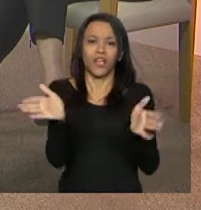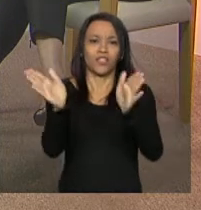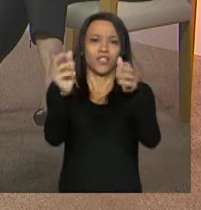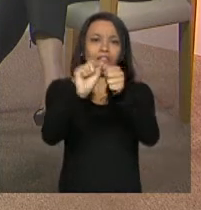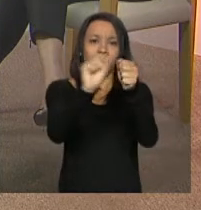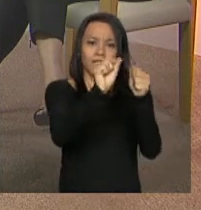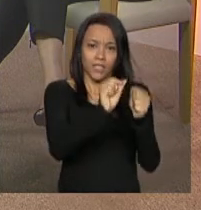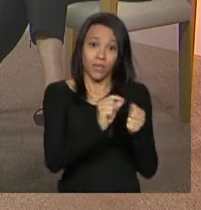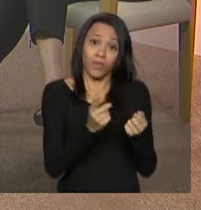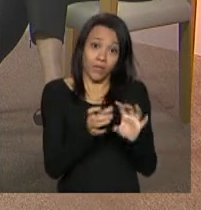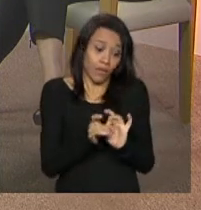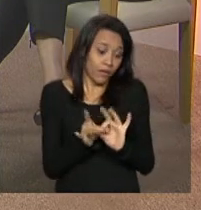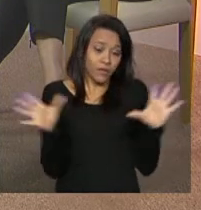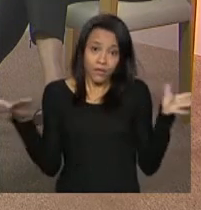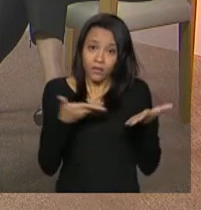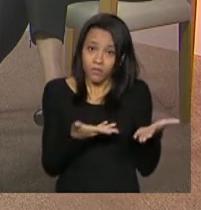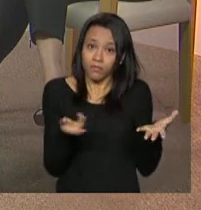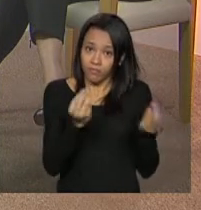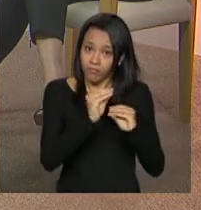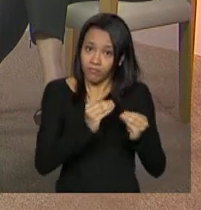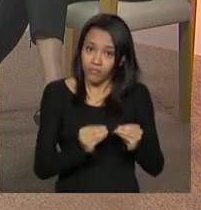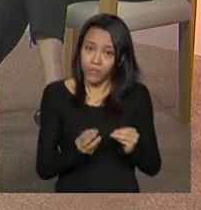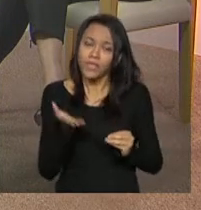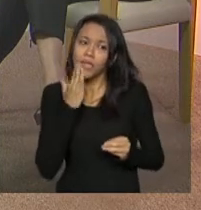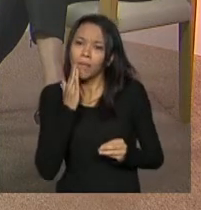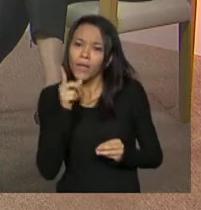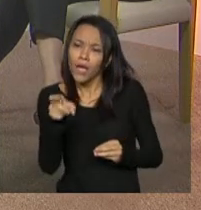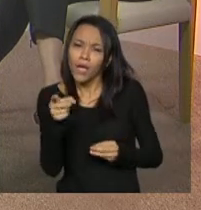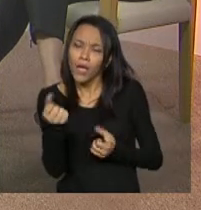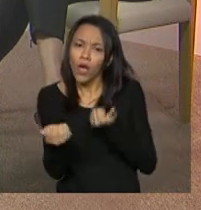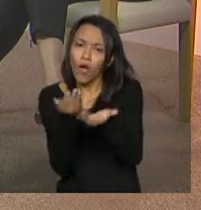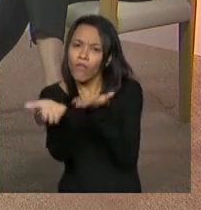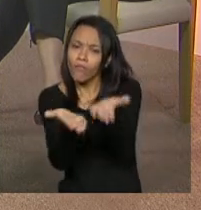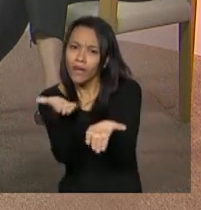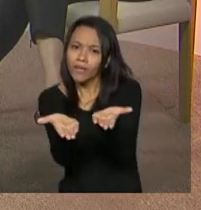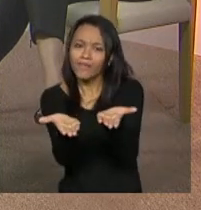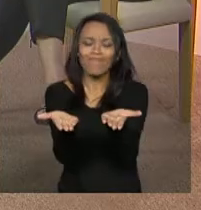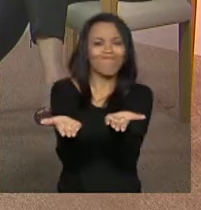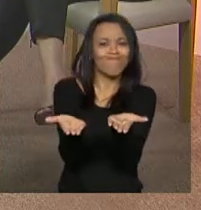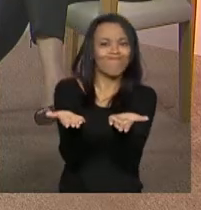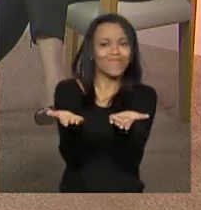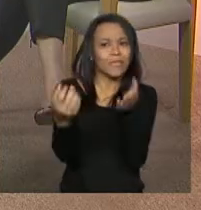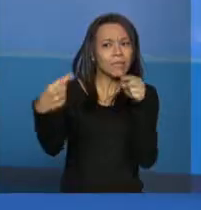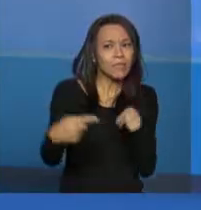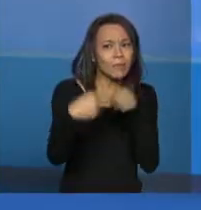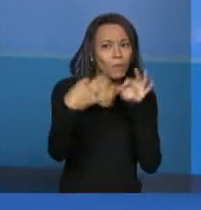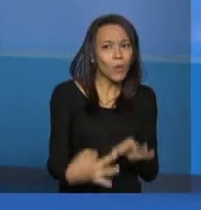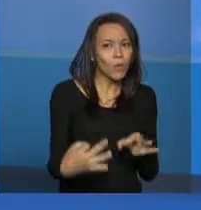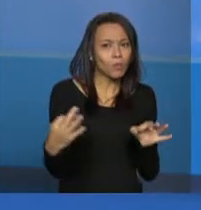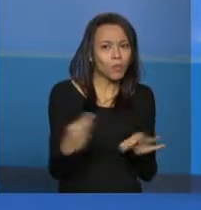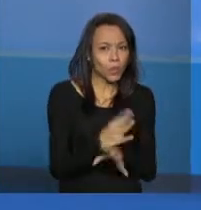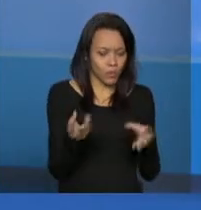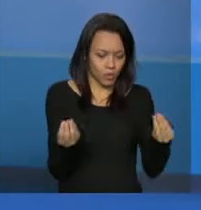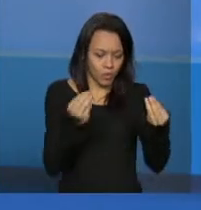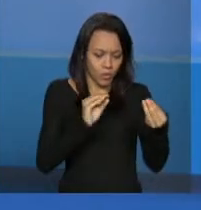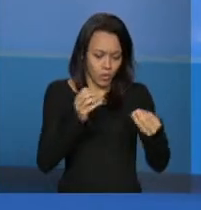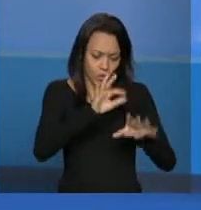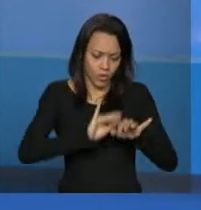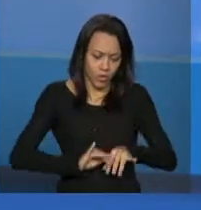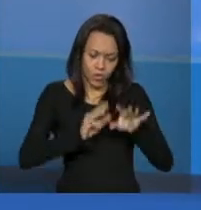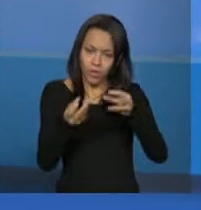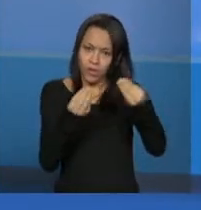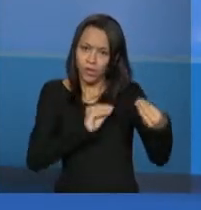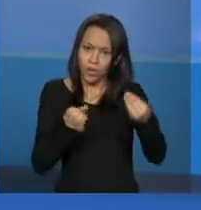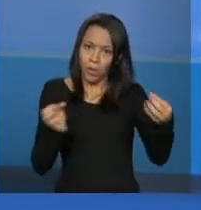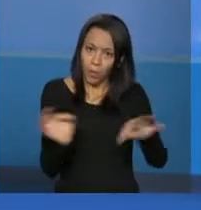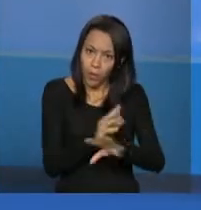disponível pode se reconhecer a oferta? pode mas isso não é necessário não vai tornar o cadastro concluído ou não para a gente nesse momento não vai fazer tanta